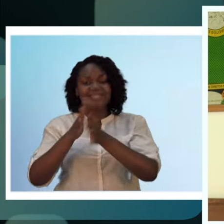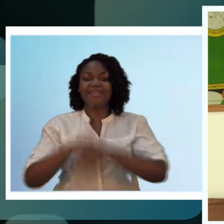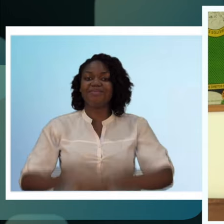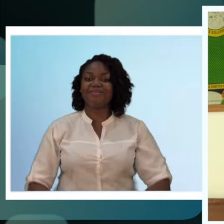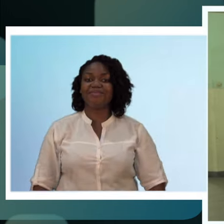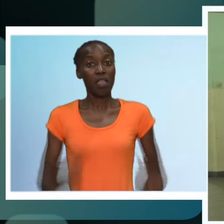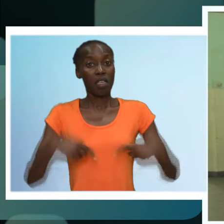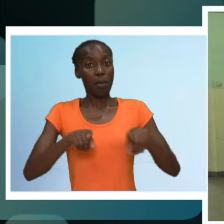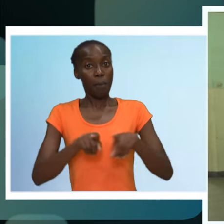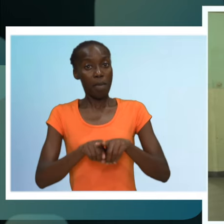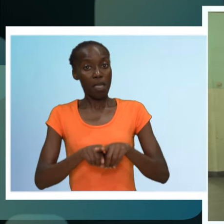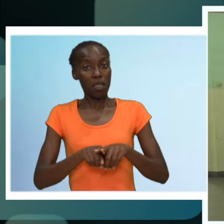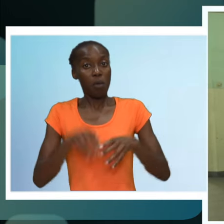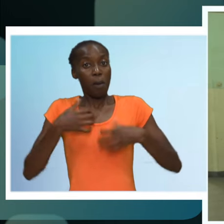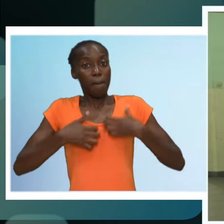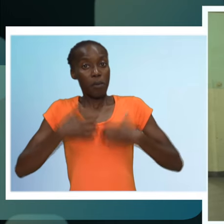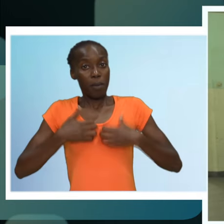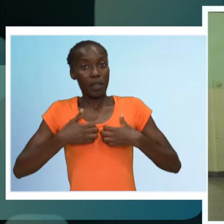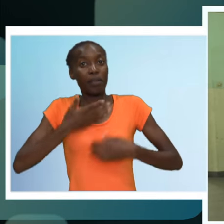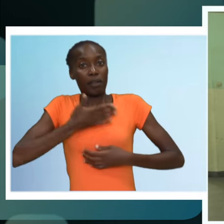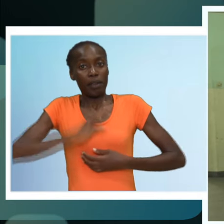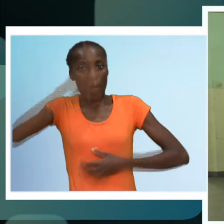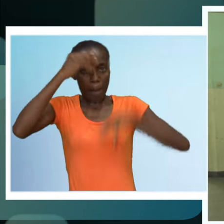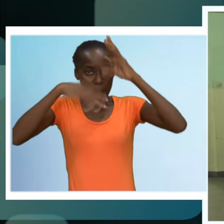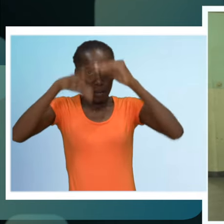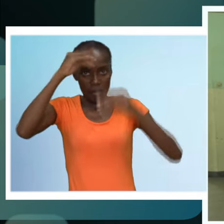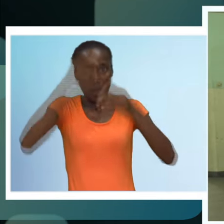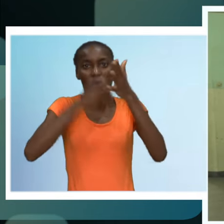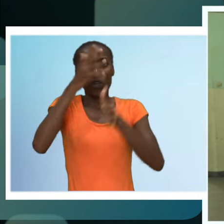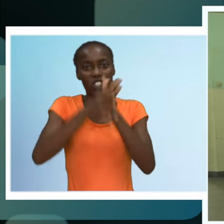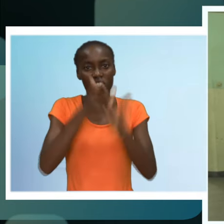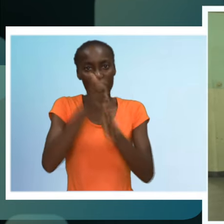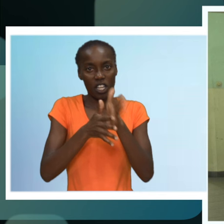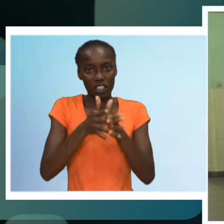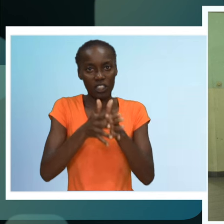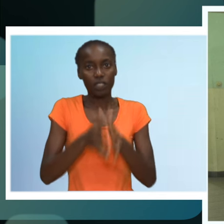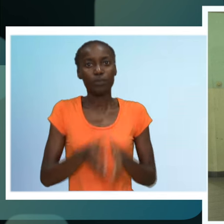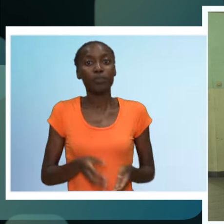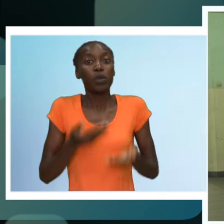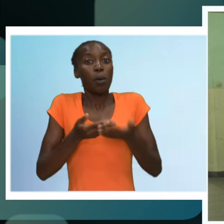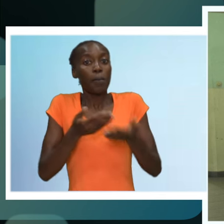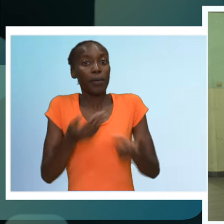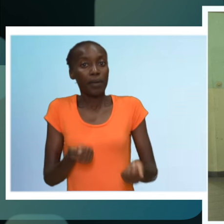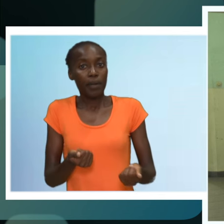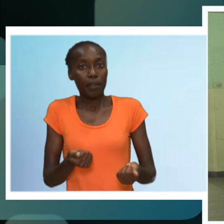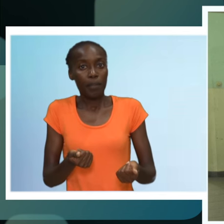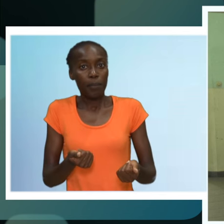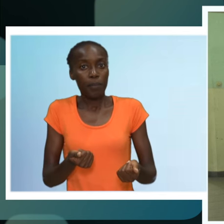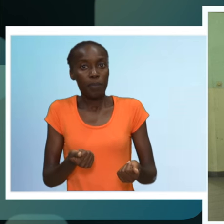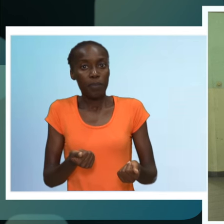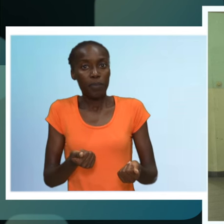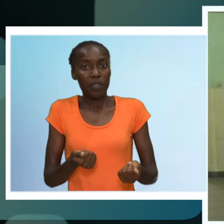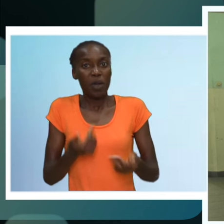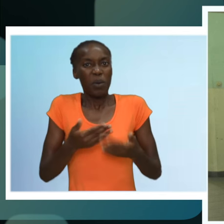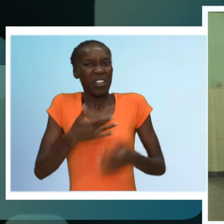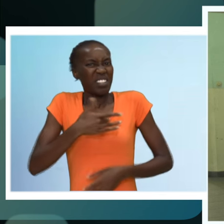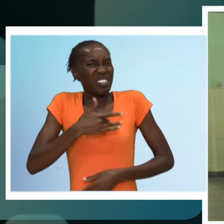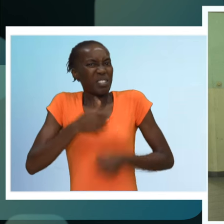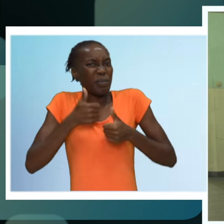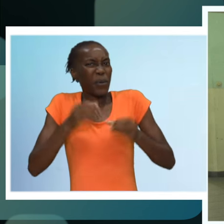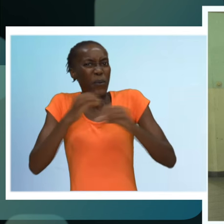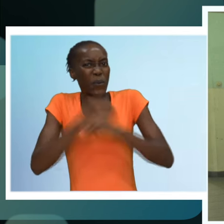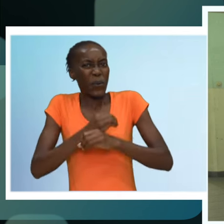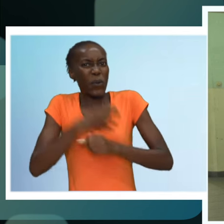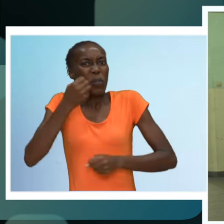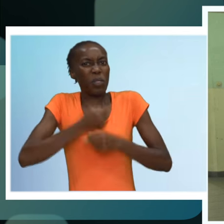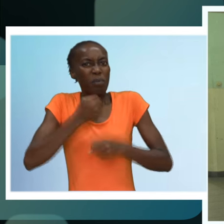Estou mesmo preocupada em querer aprender esta linguagem dos sinais, porque não me sinto